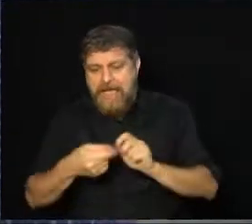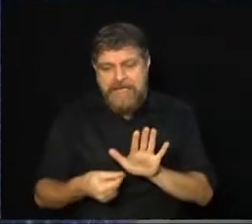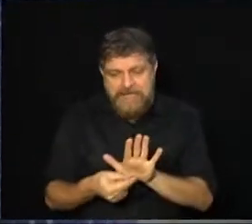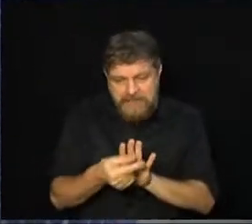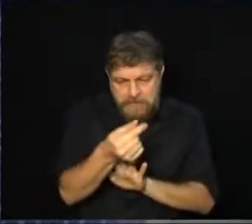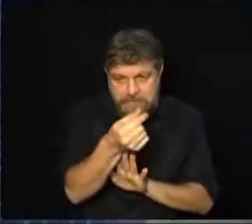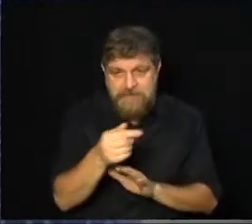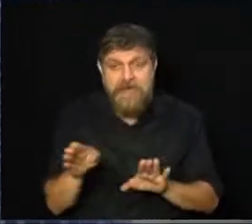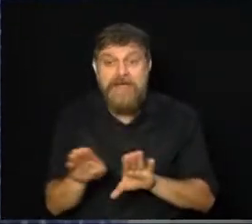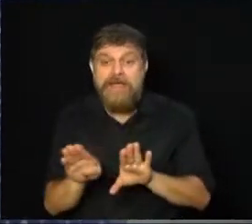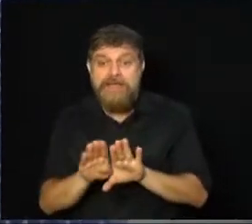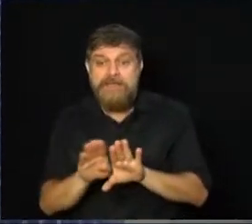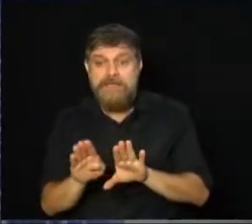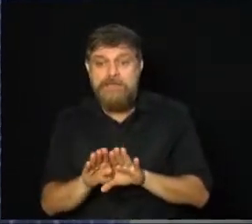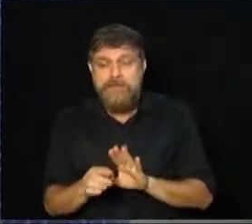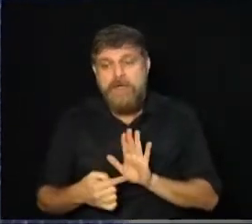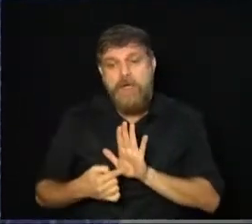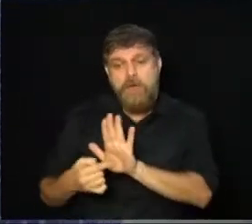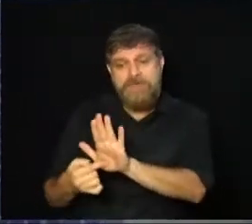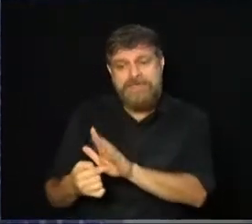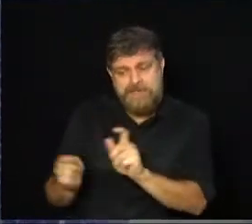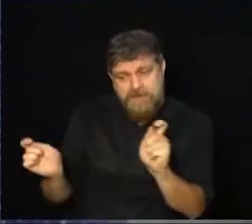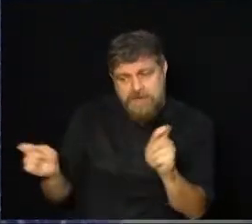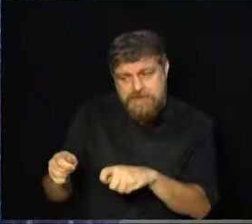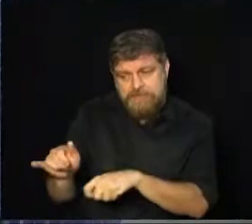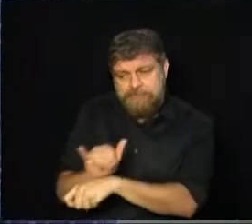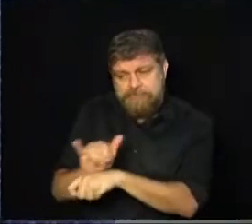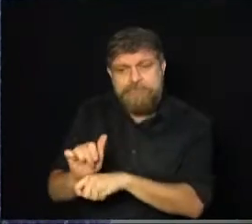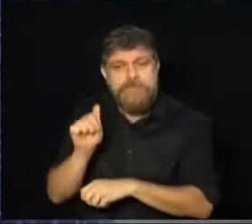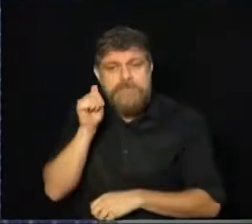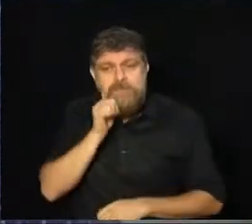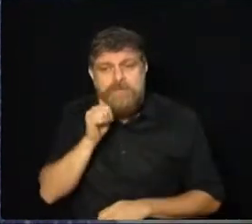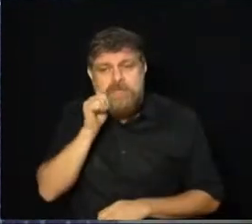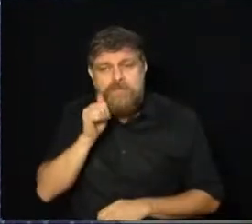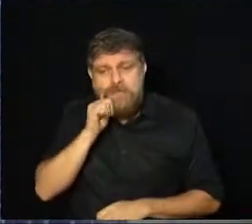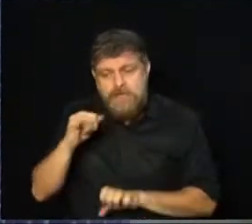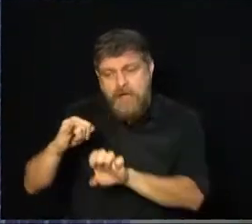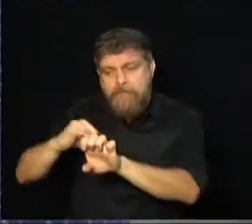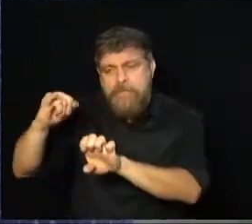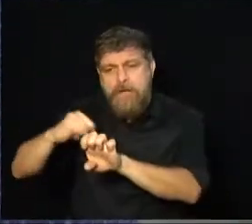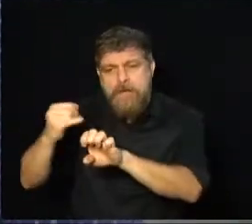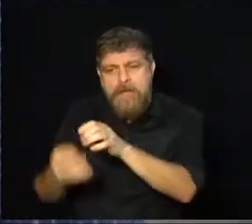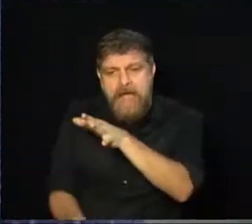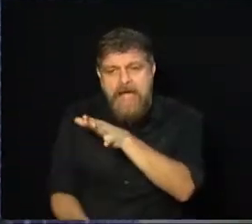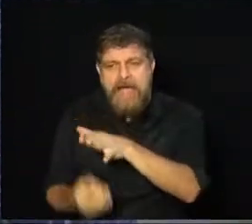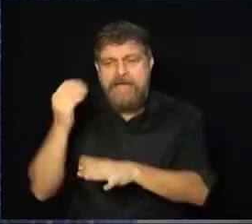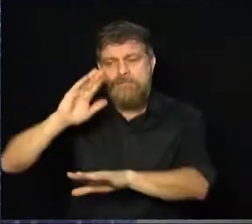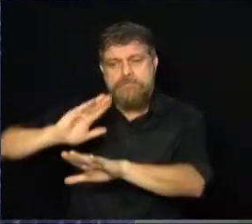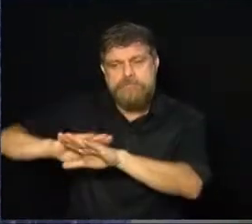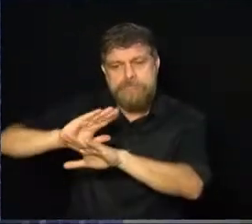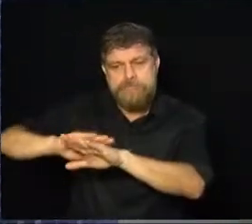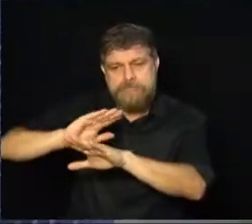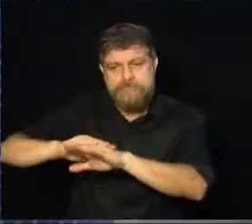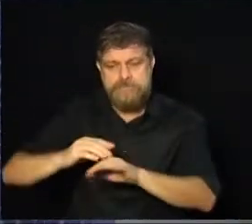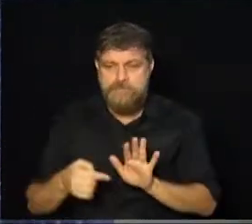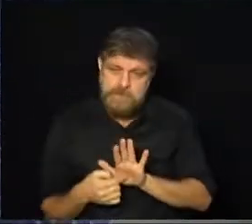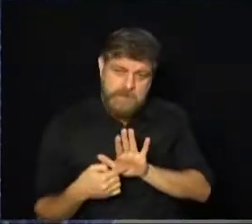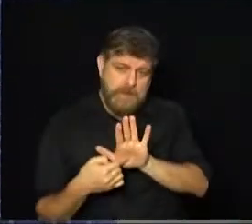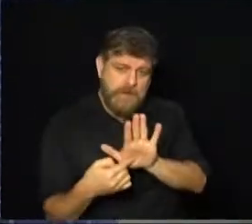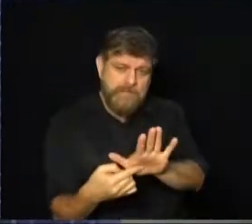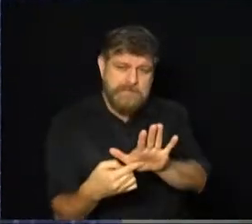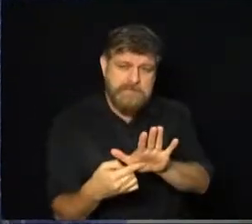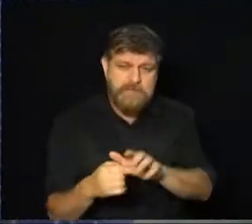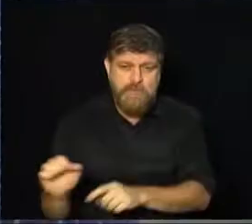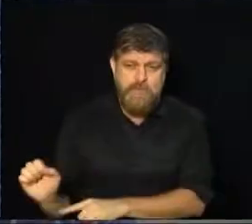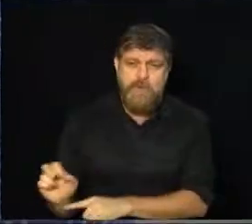forma e também mostrando que é possível às mulheres serem empreendedoras de alguma forma e mostrando ali o seu